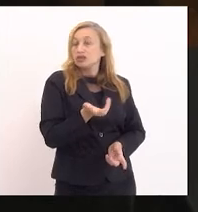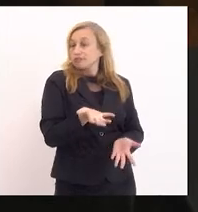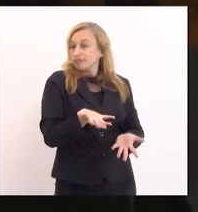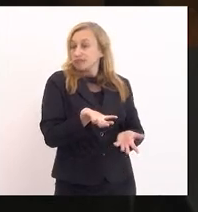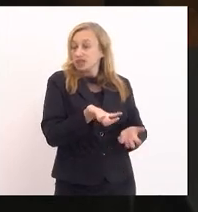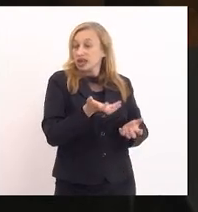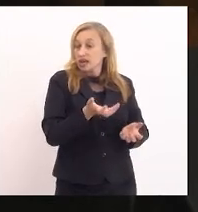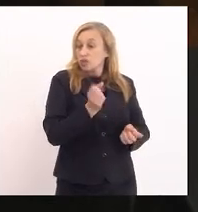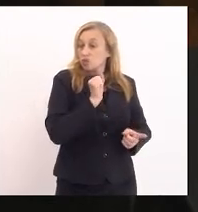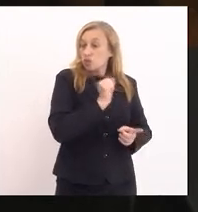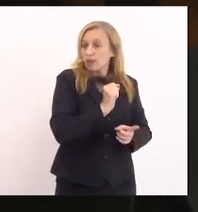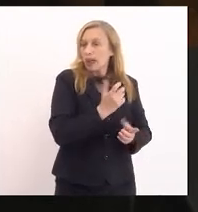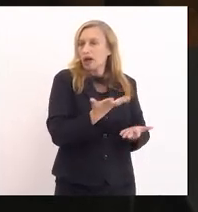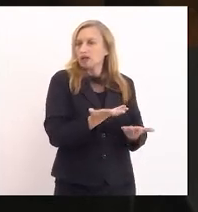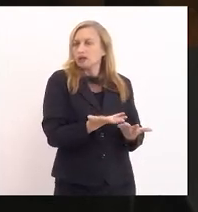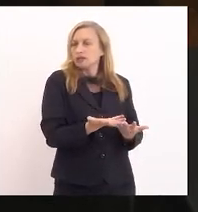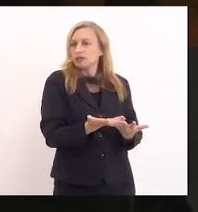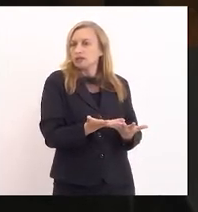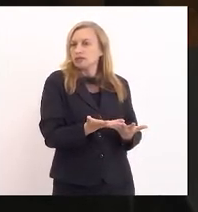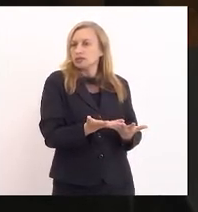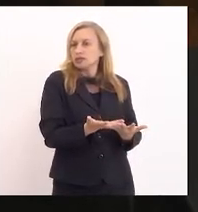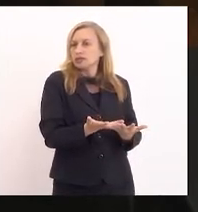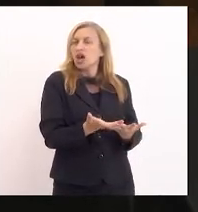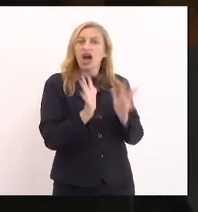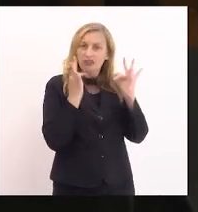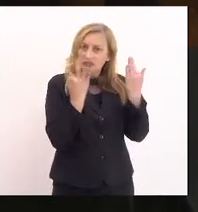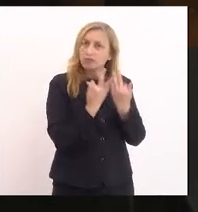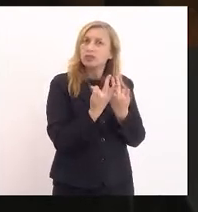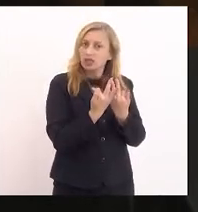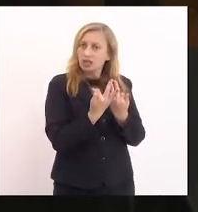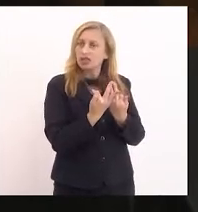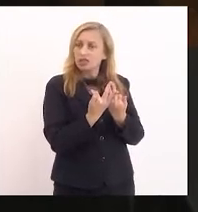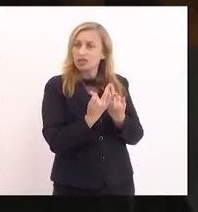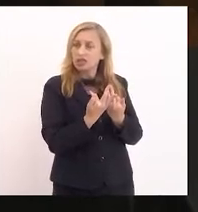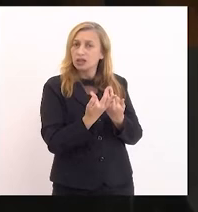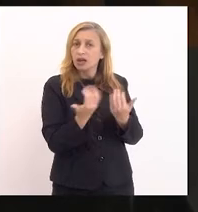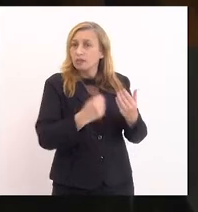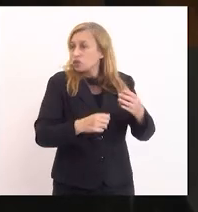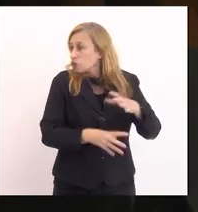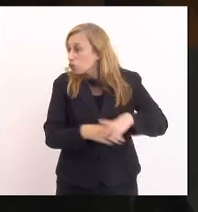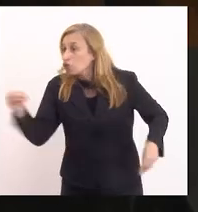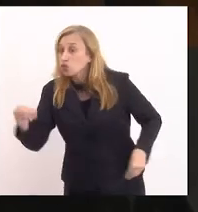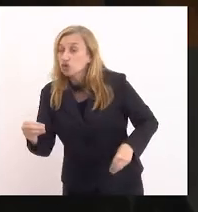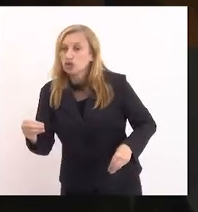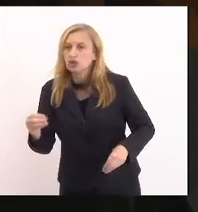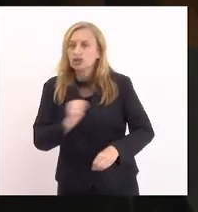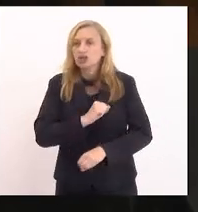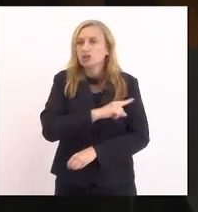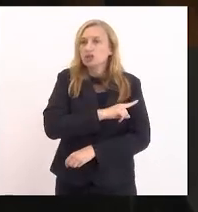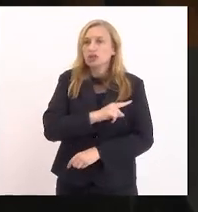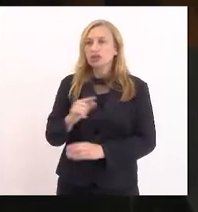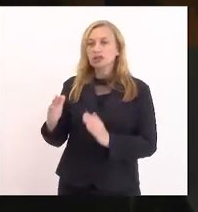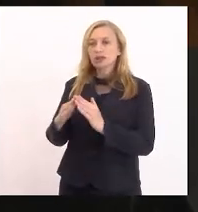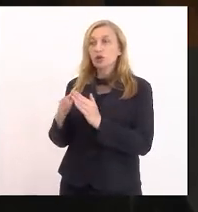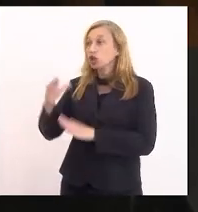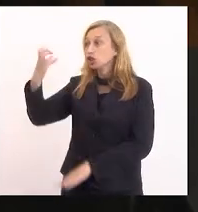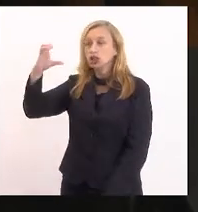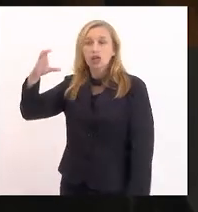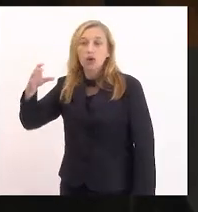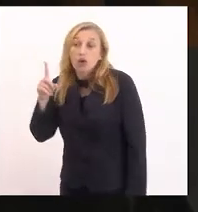diretora, presidida hoje pelo Luiz Paulo, a família foi ameaçada, teve que deixar São Gonçalo, está morando em Niterói,